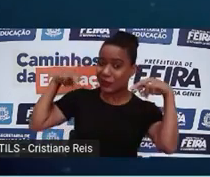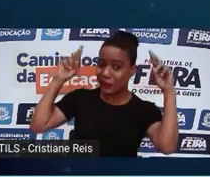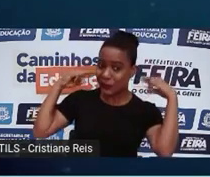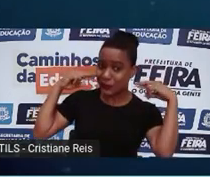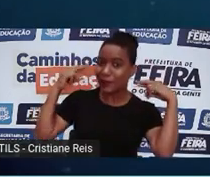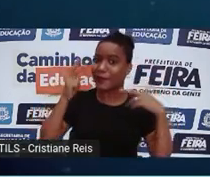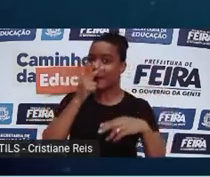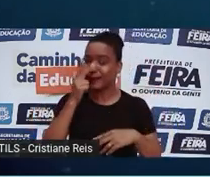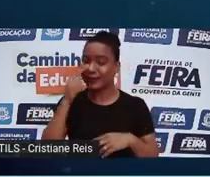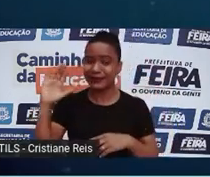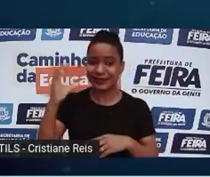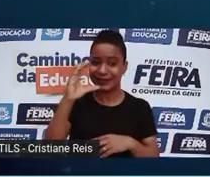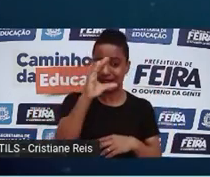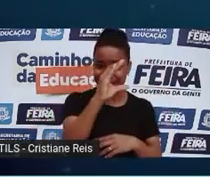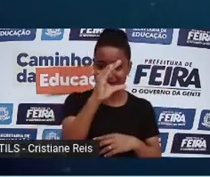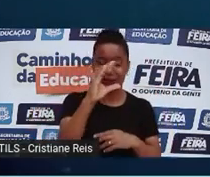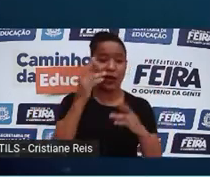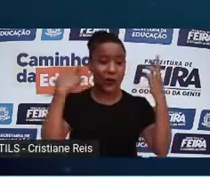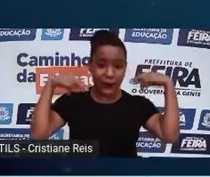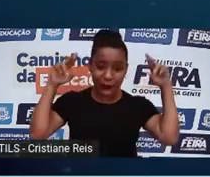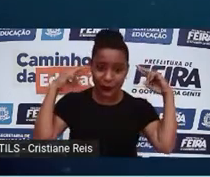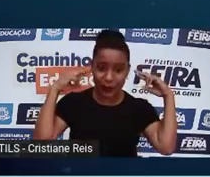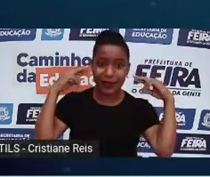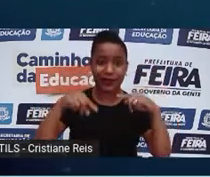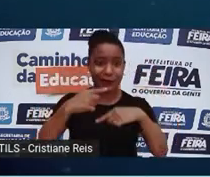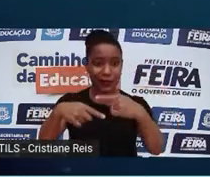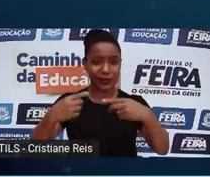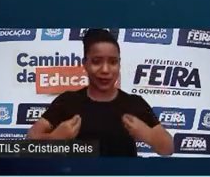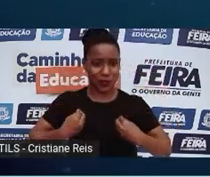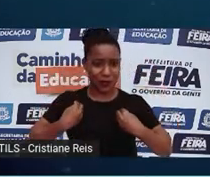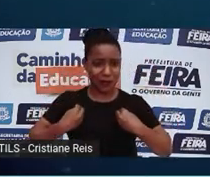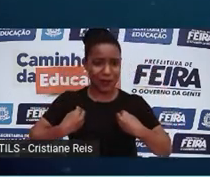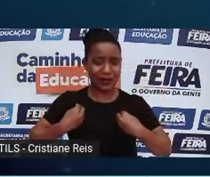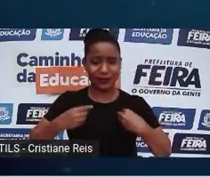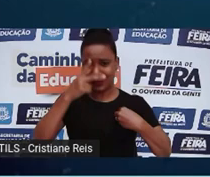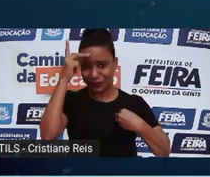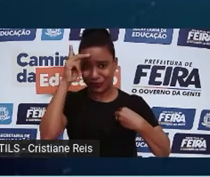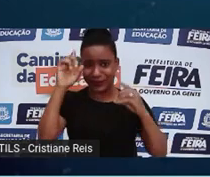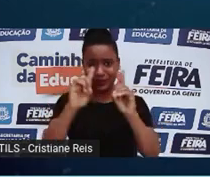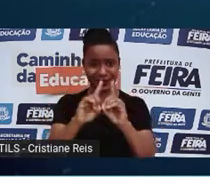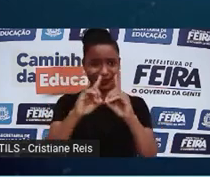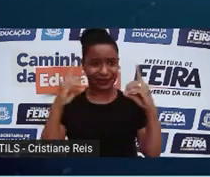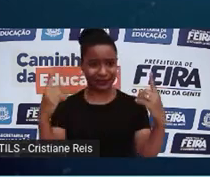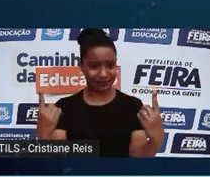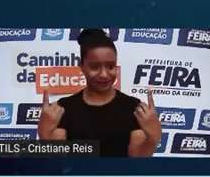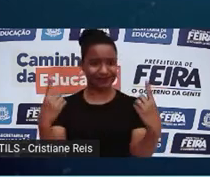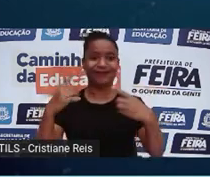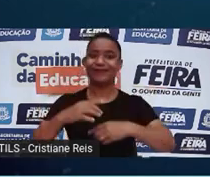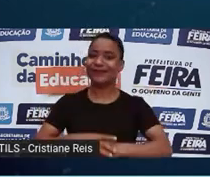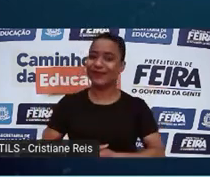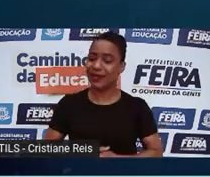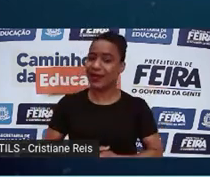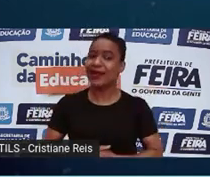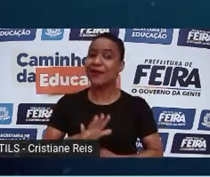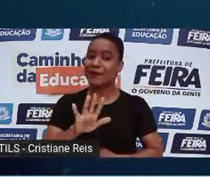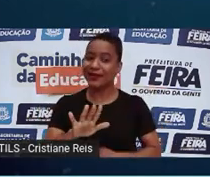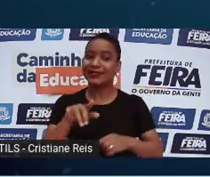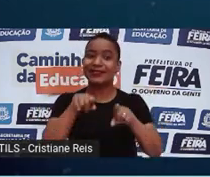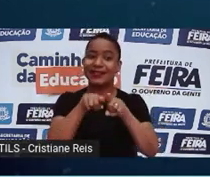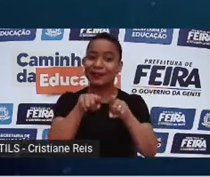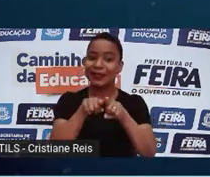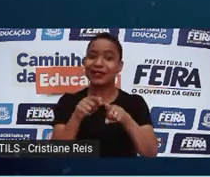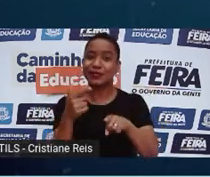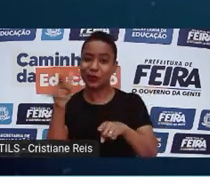produziria clones humanos em breve. E além da clonagem reprodutiva, também temos a clonagem terapêutica, que é uma técnica